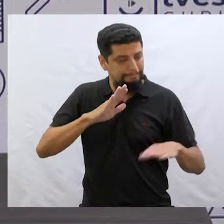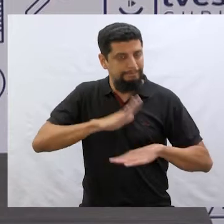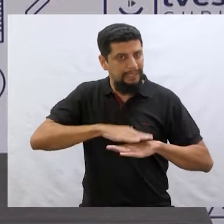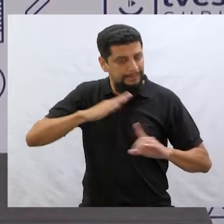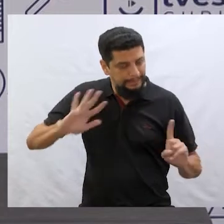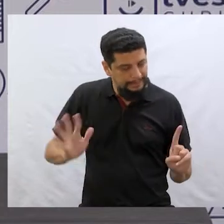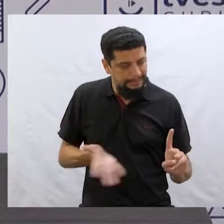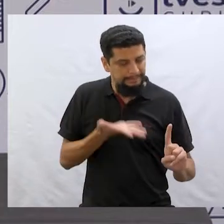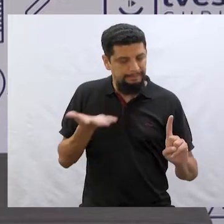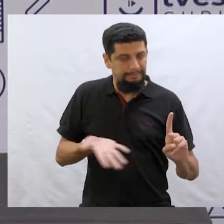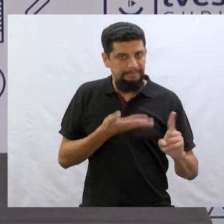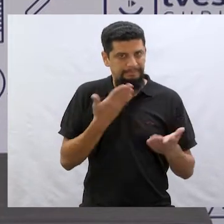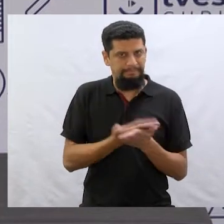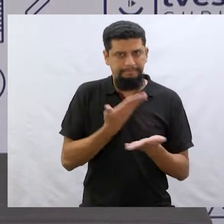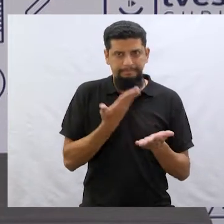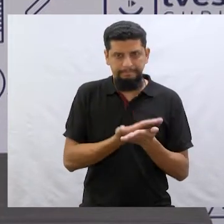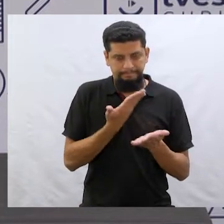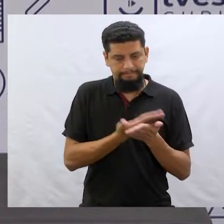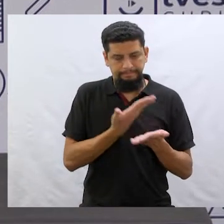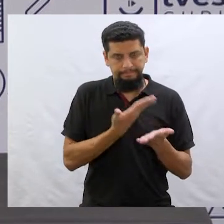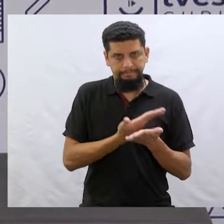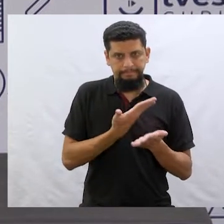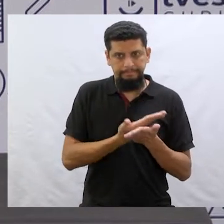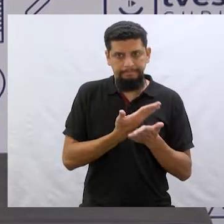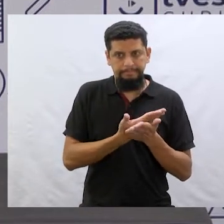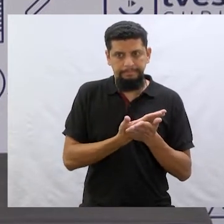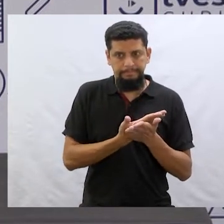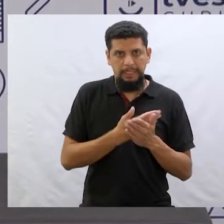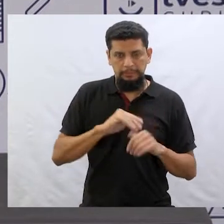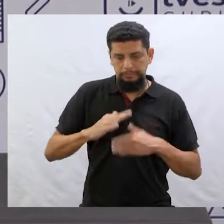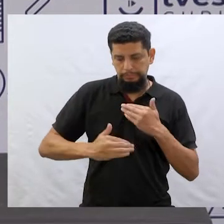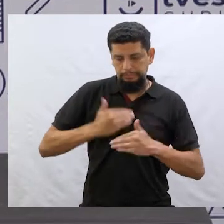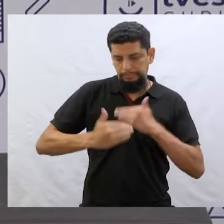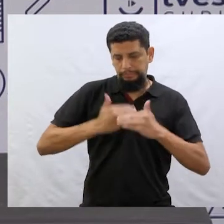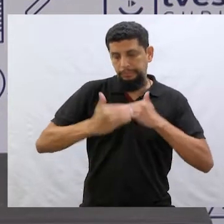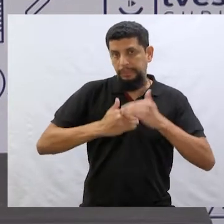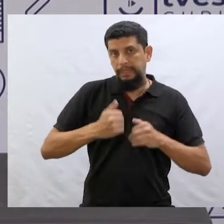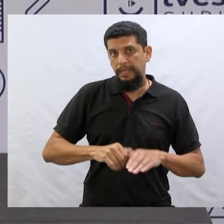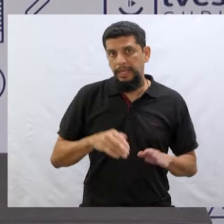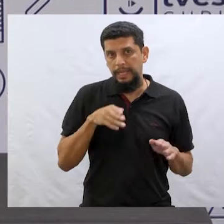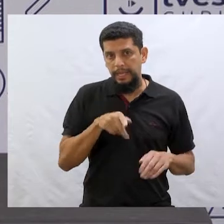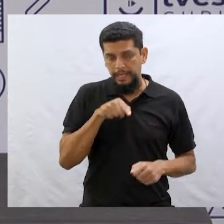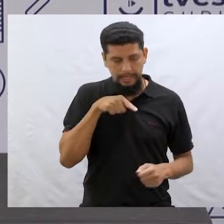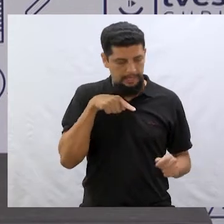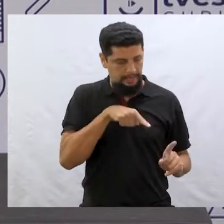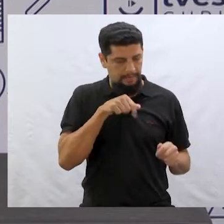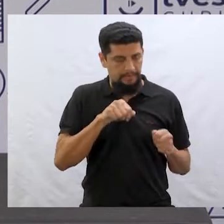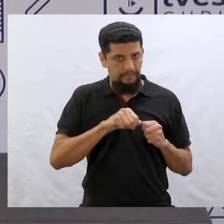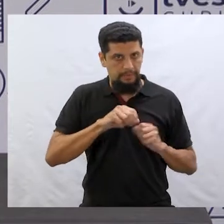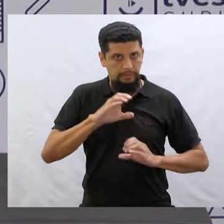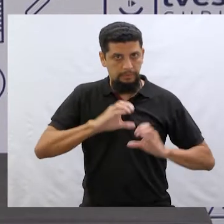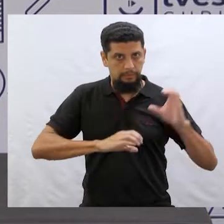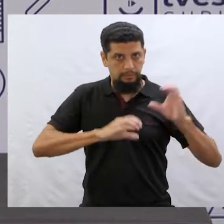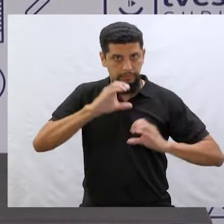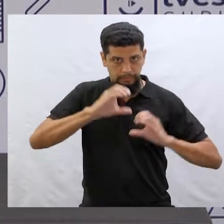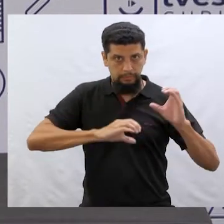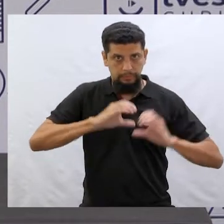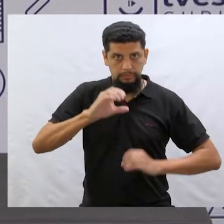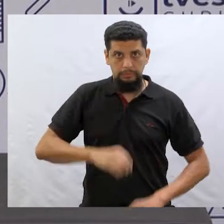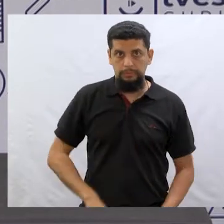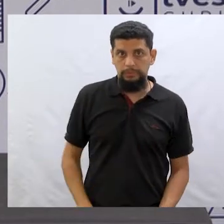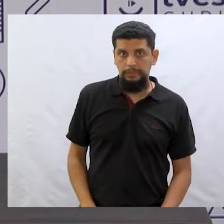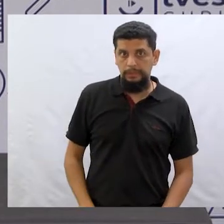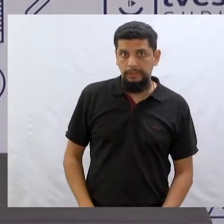motivado a estudar, enfim, para progredir. Quando ele fez o concurso para o Instituto Federal,